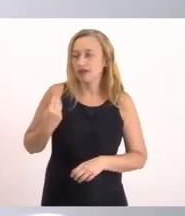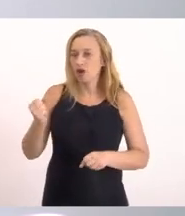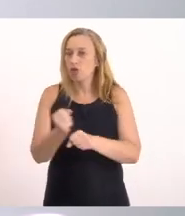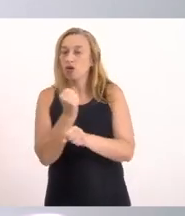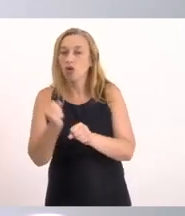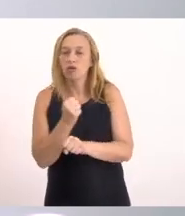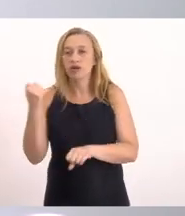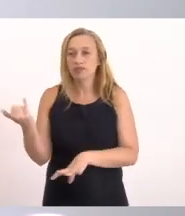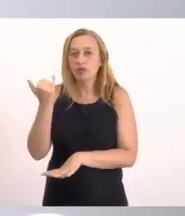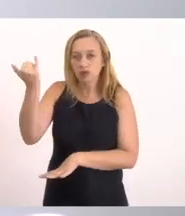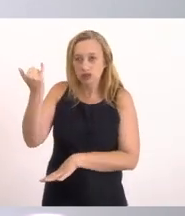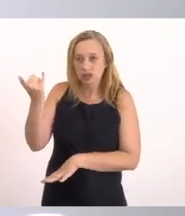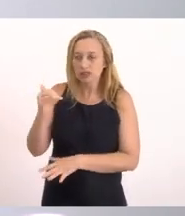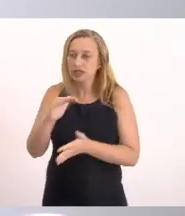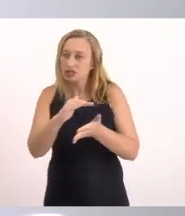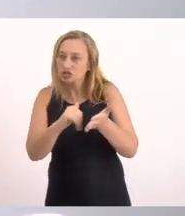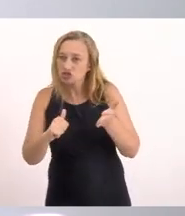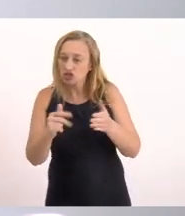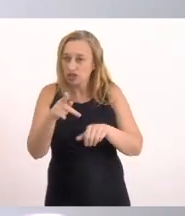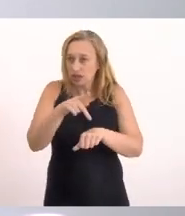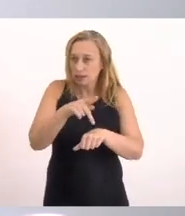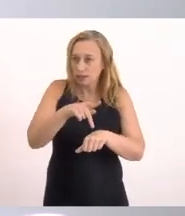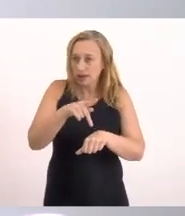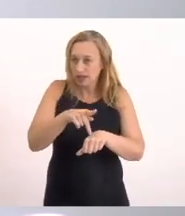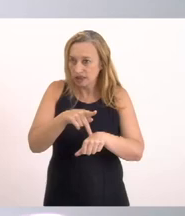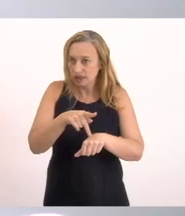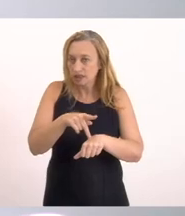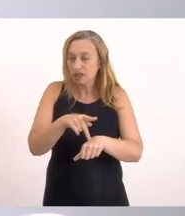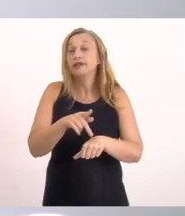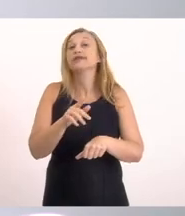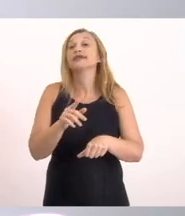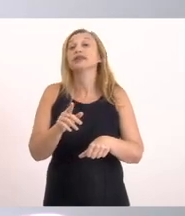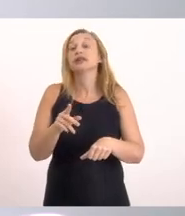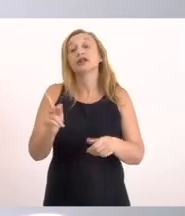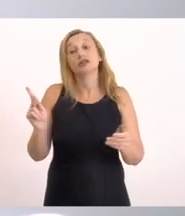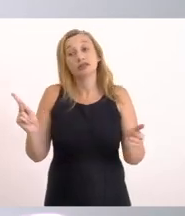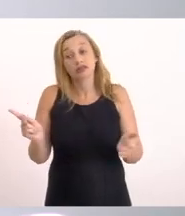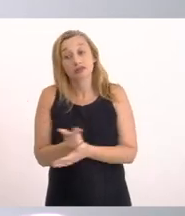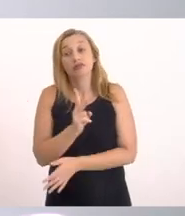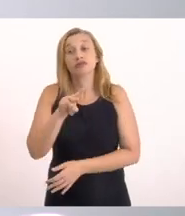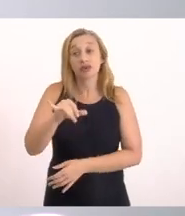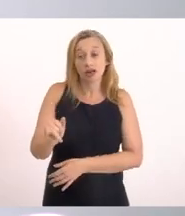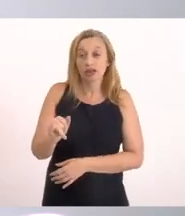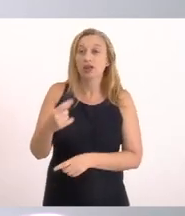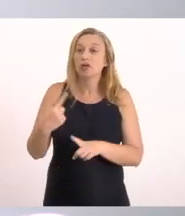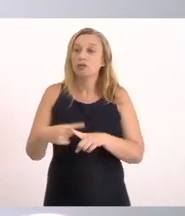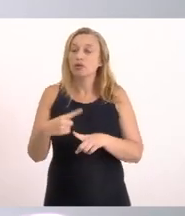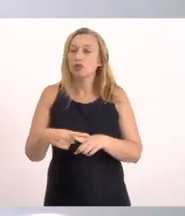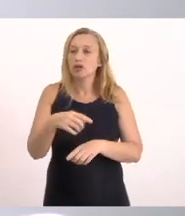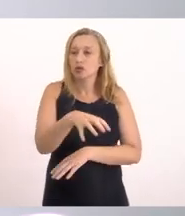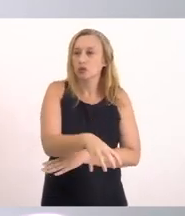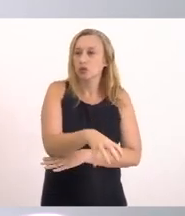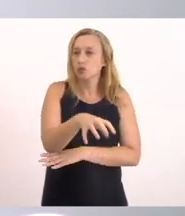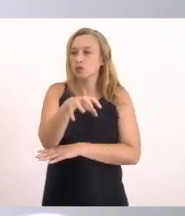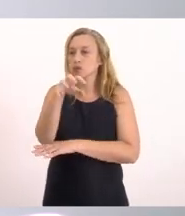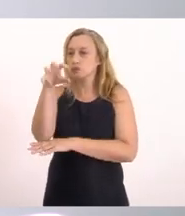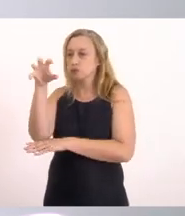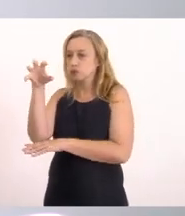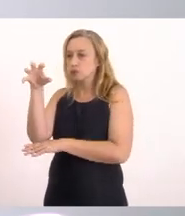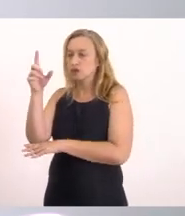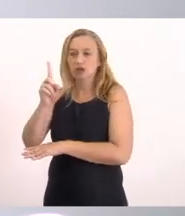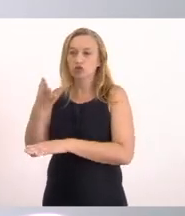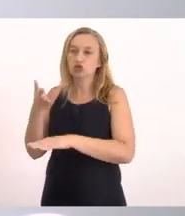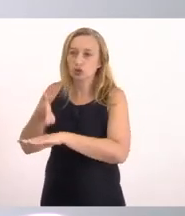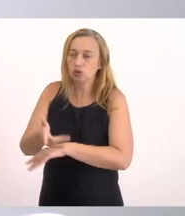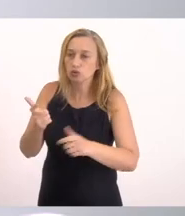extrema importância E essa retirada Das pedras Que vão ser Ainda realizadas Porque o guindaste De 150 toneladas Ainda não